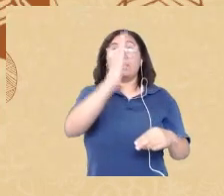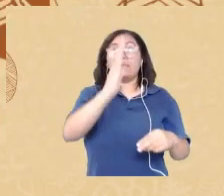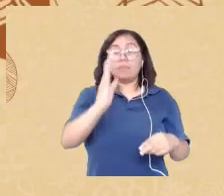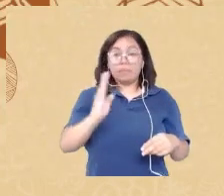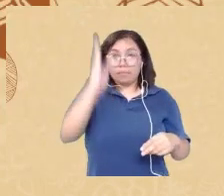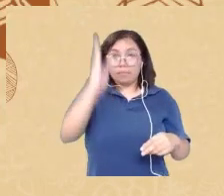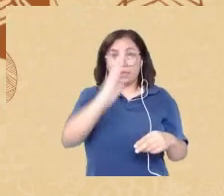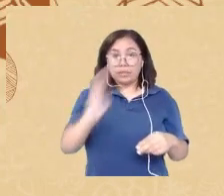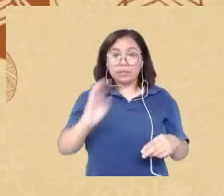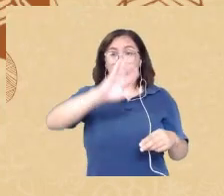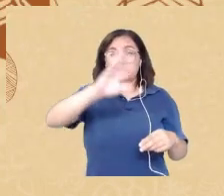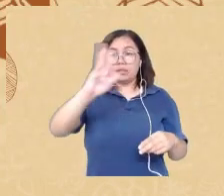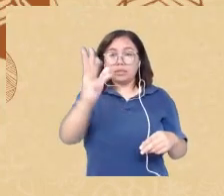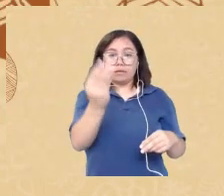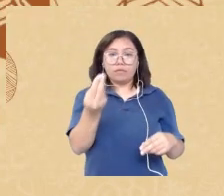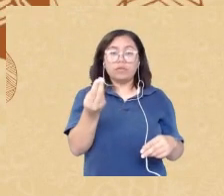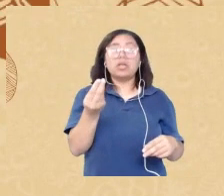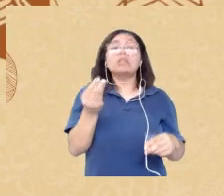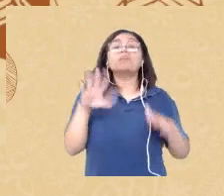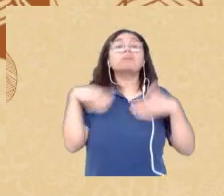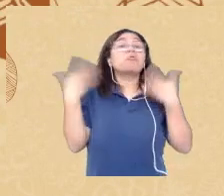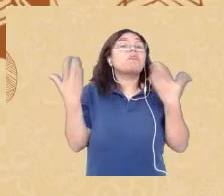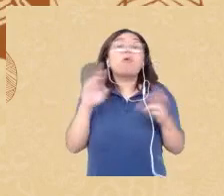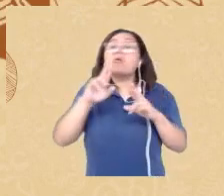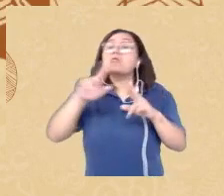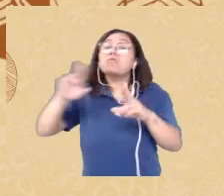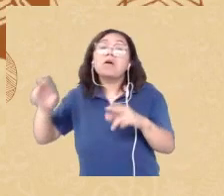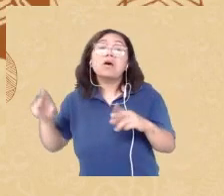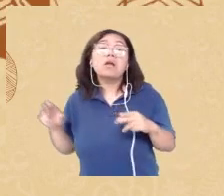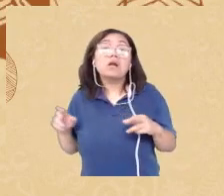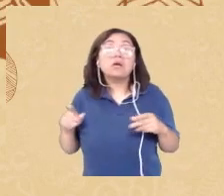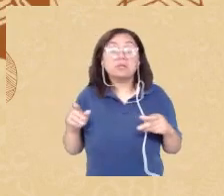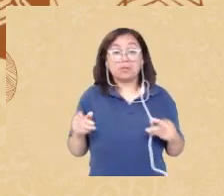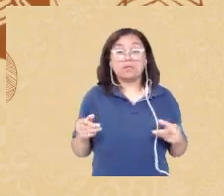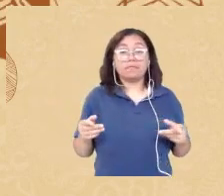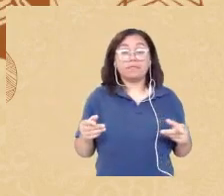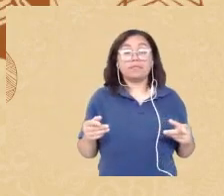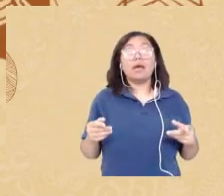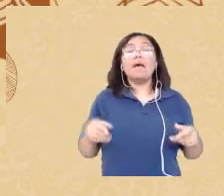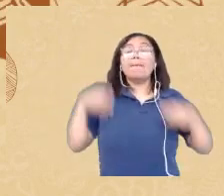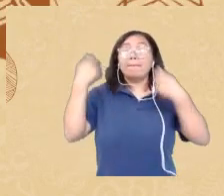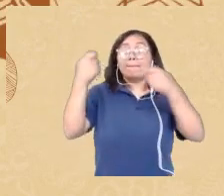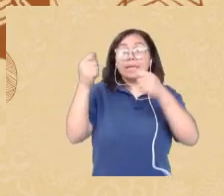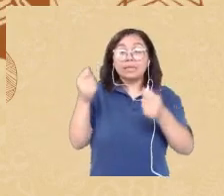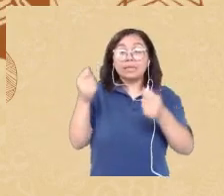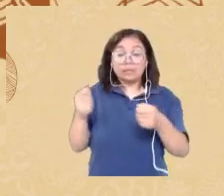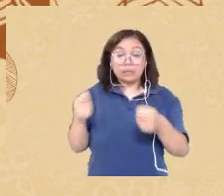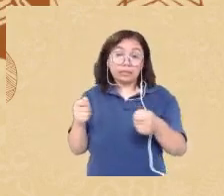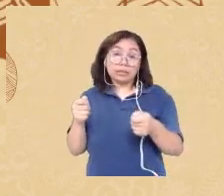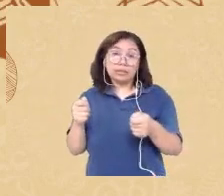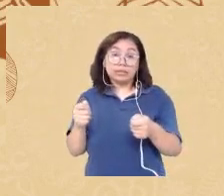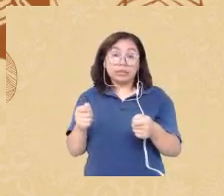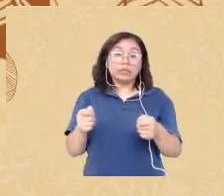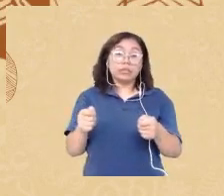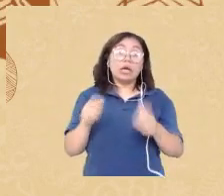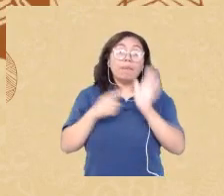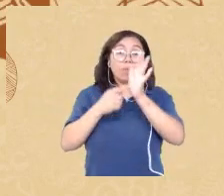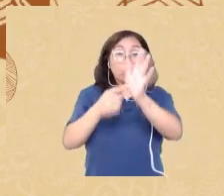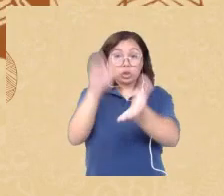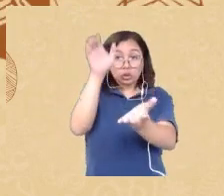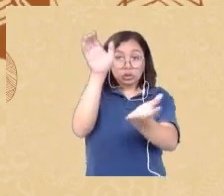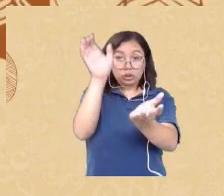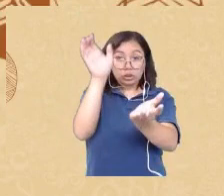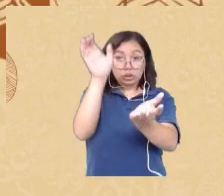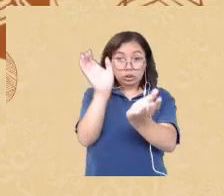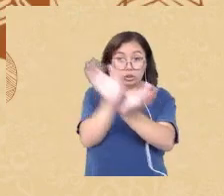porque a gente tem que mostrar a amostra né a neuropsicologia a neuro fala muito de amostra e quando a gente mostra a amostra o